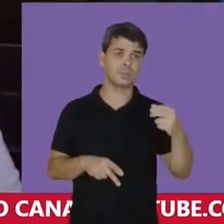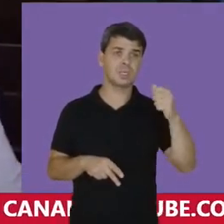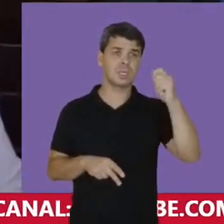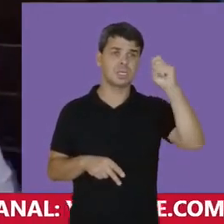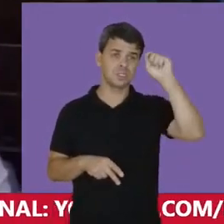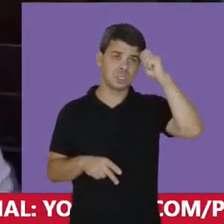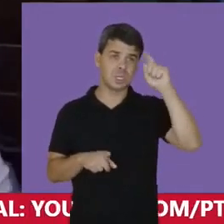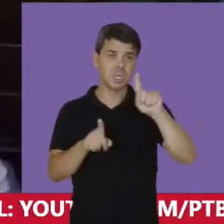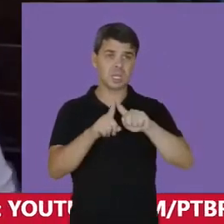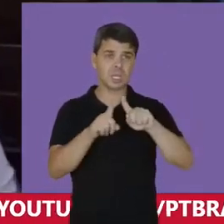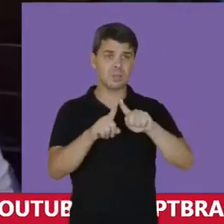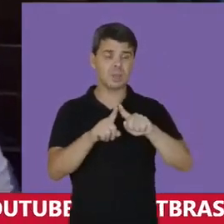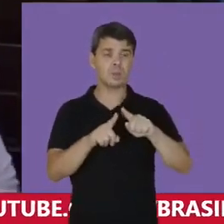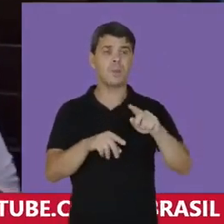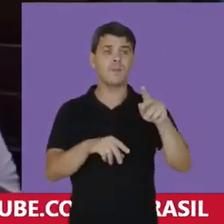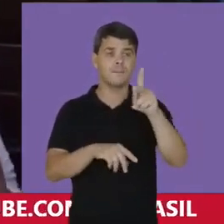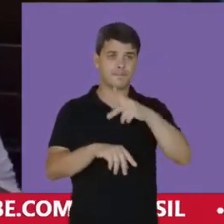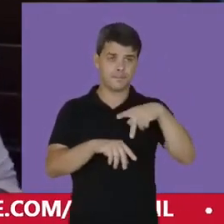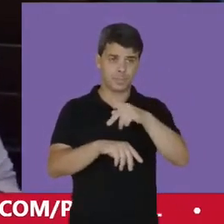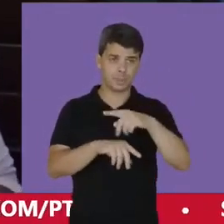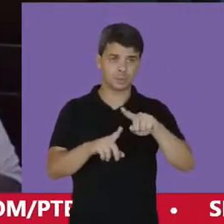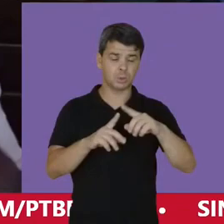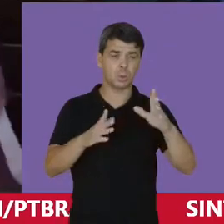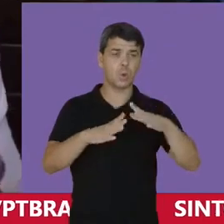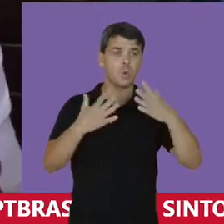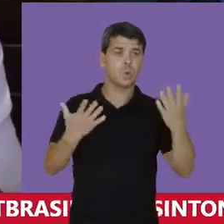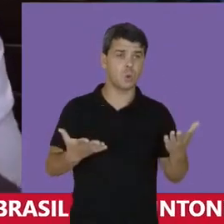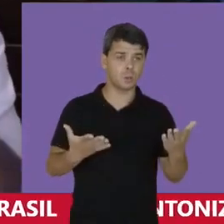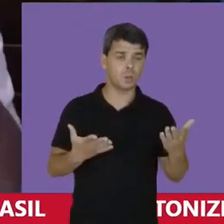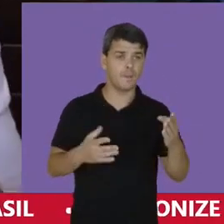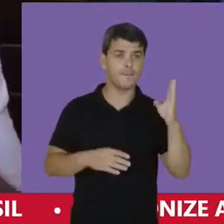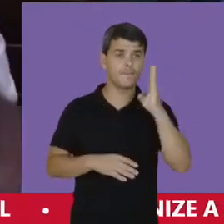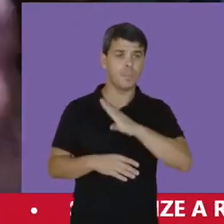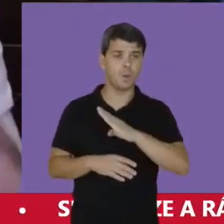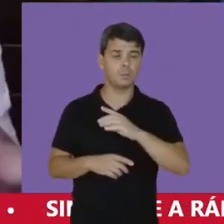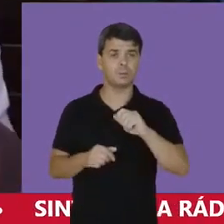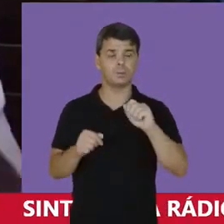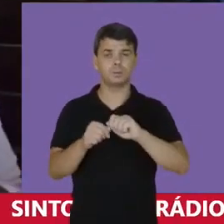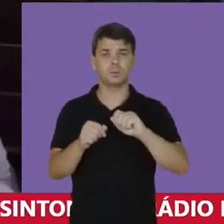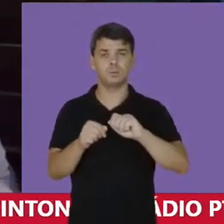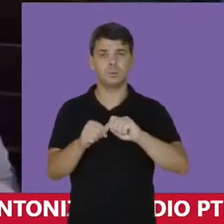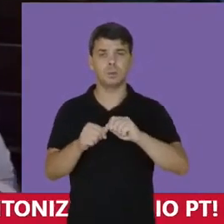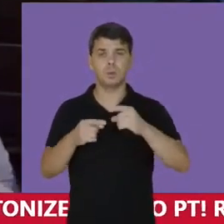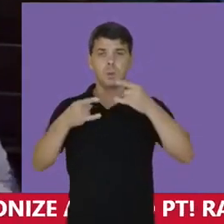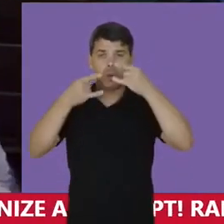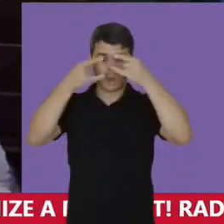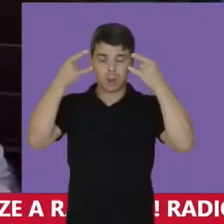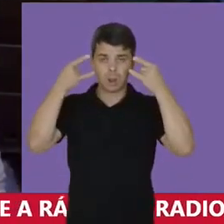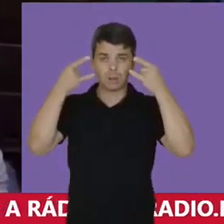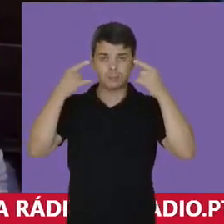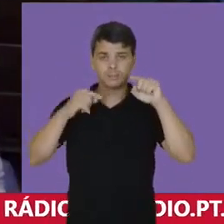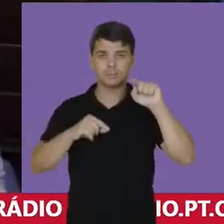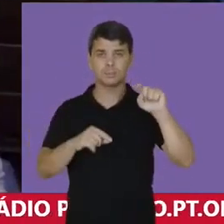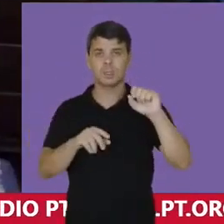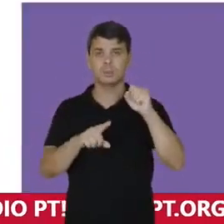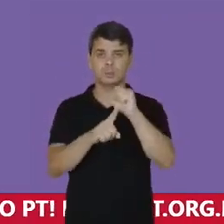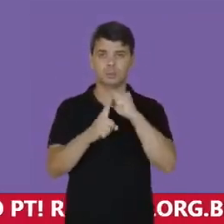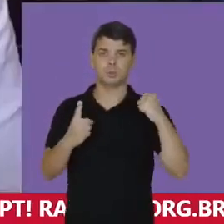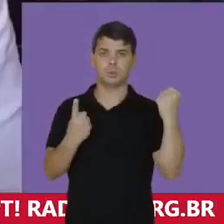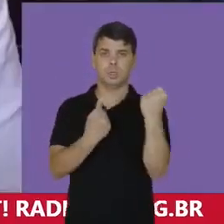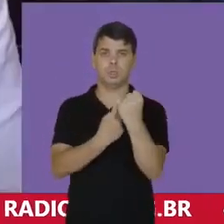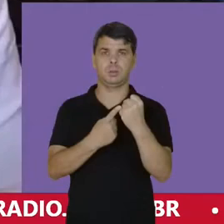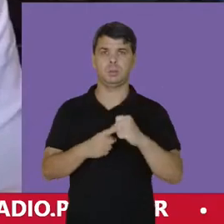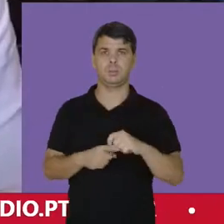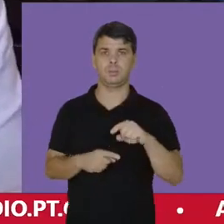e negras nesse país E nós sabemos muito bem O quanto mal faz o capitalismo na nossa sociedade